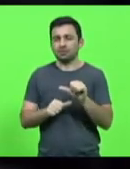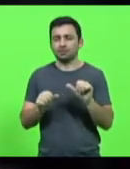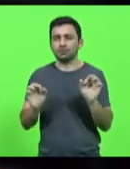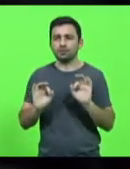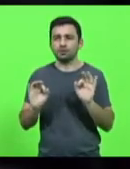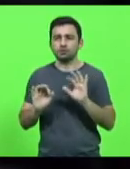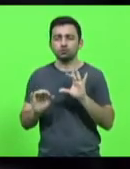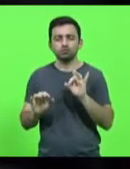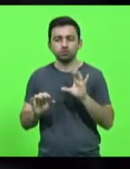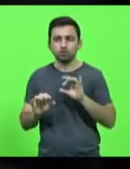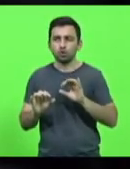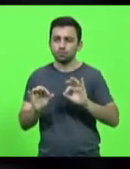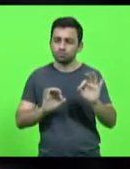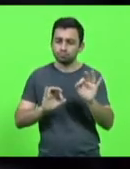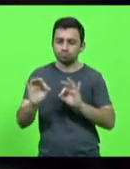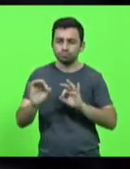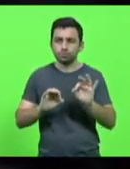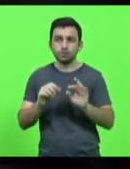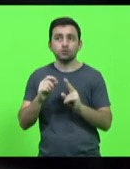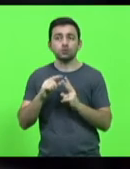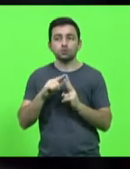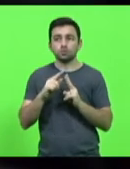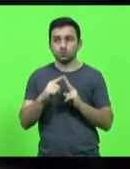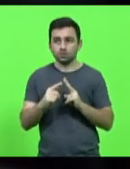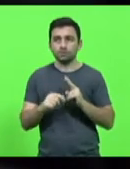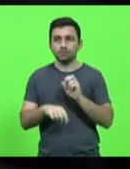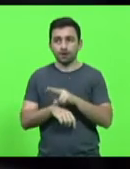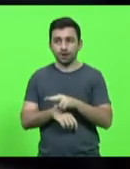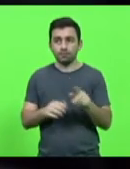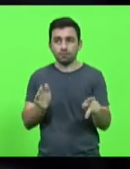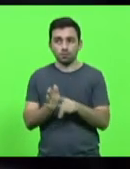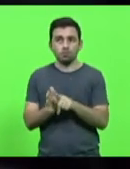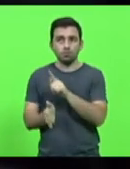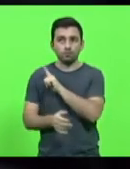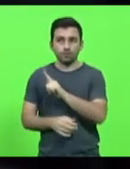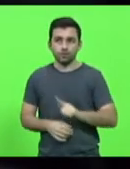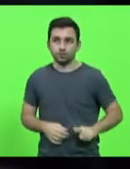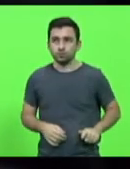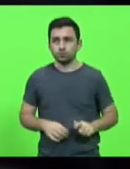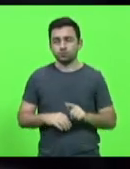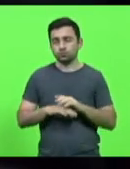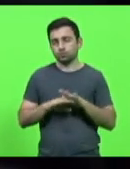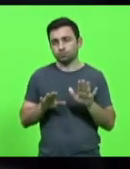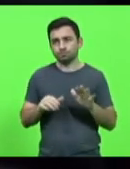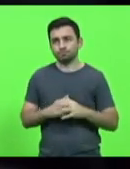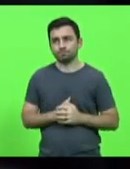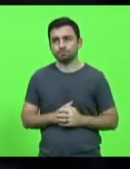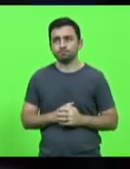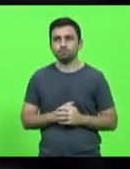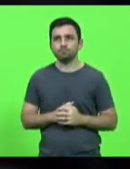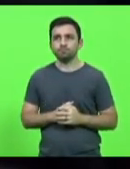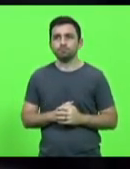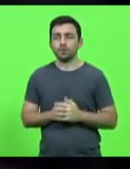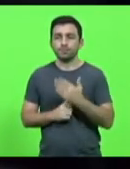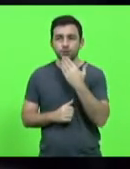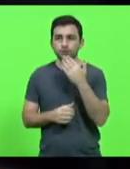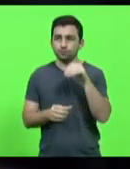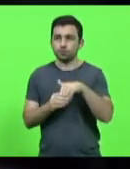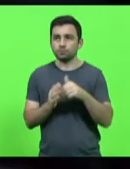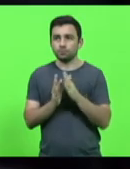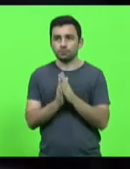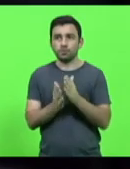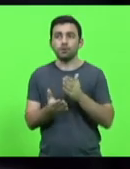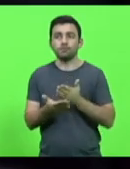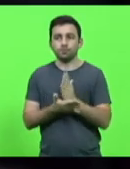distribuição das duas vagas do governo nesse Conselho. Era isso e fica aqui o pedido do voto pela aprovação.